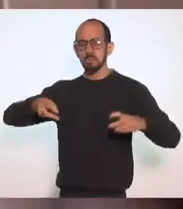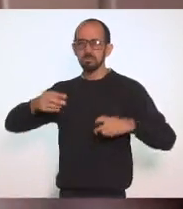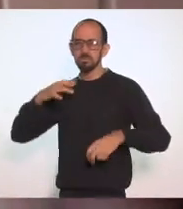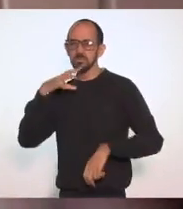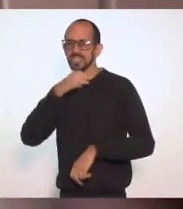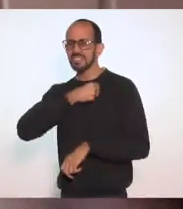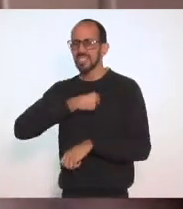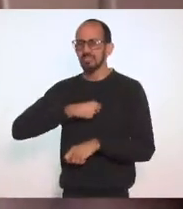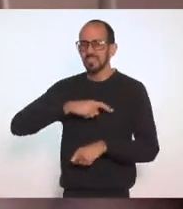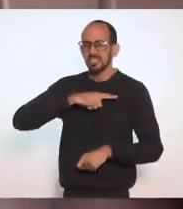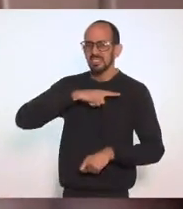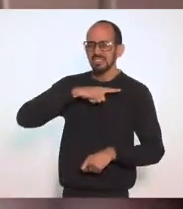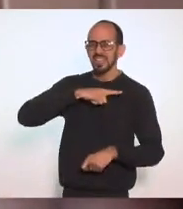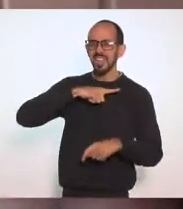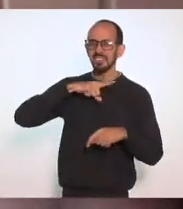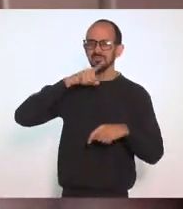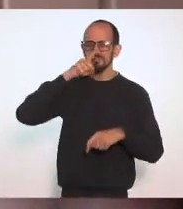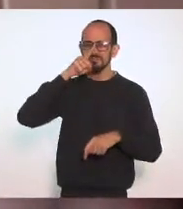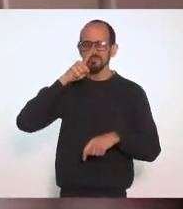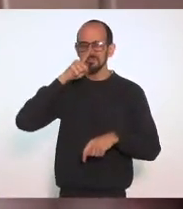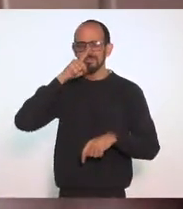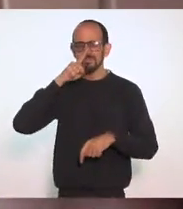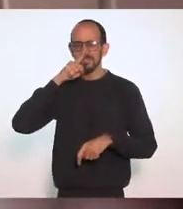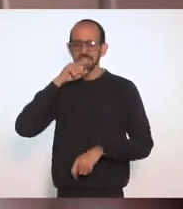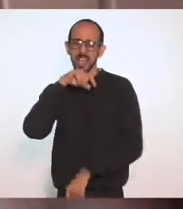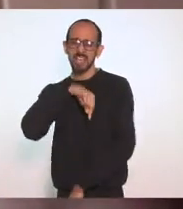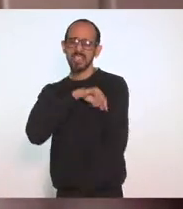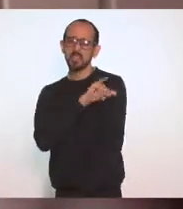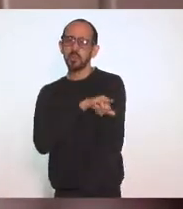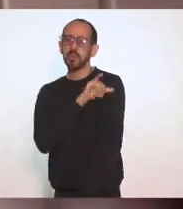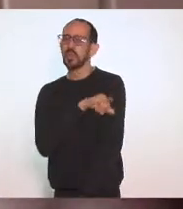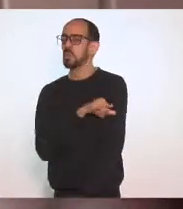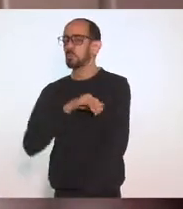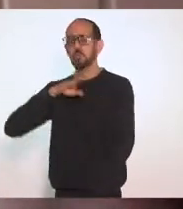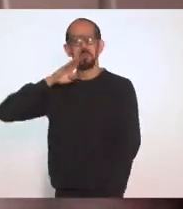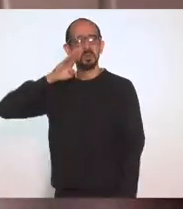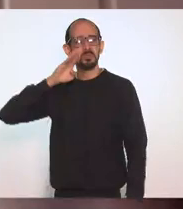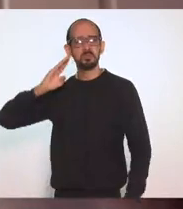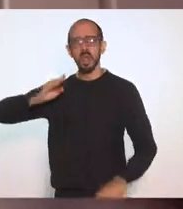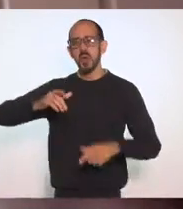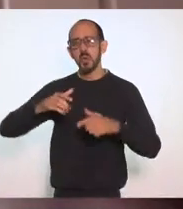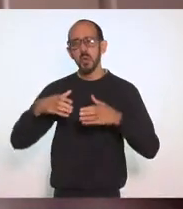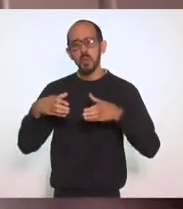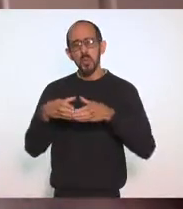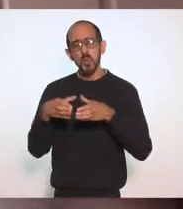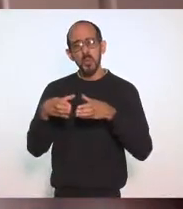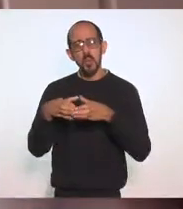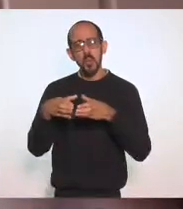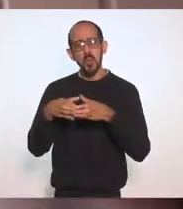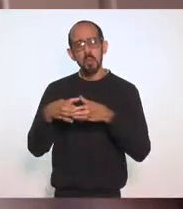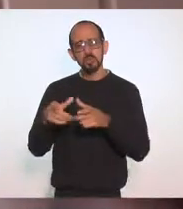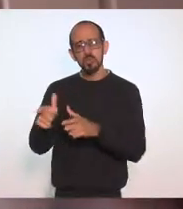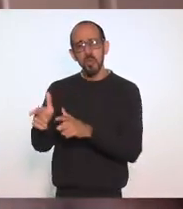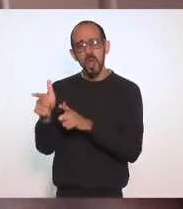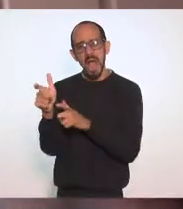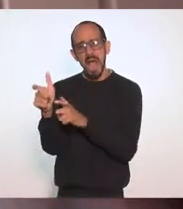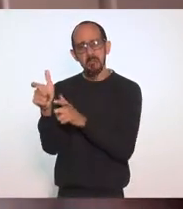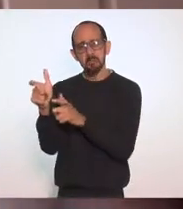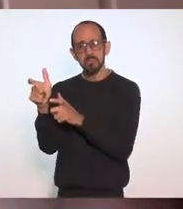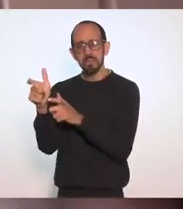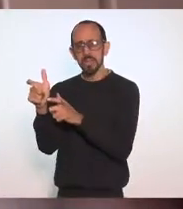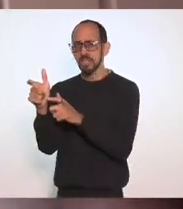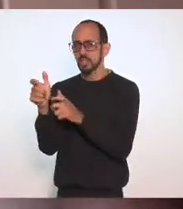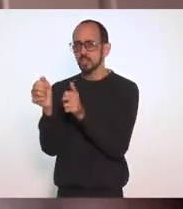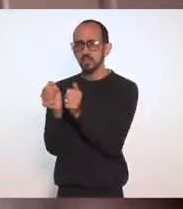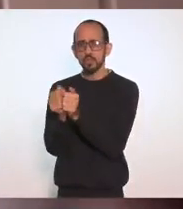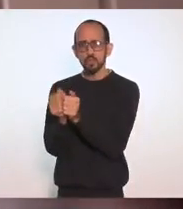Extremamente Perigosas Aqui no estado Do Rio de Janeiro Tendo grupos Armados Ligados Aos ataques